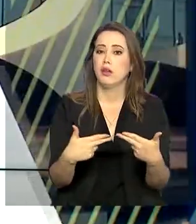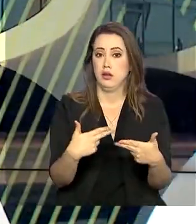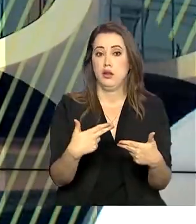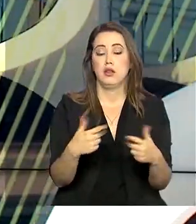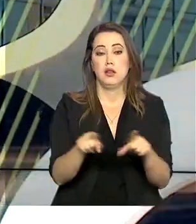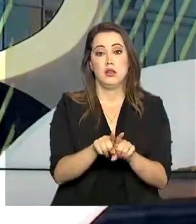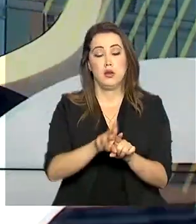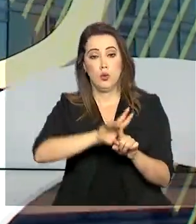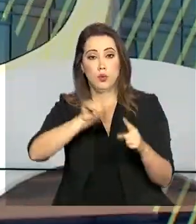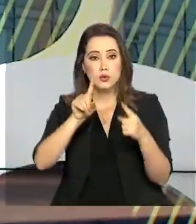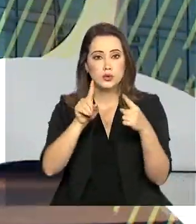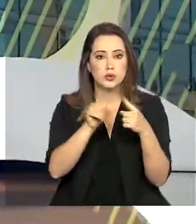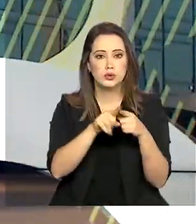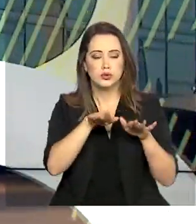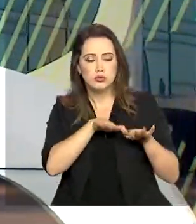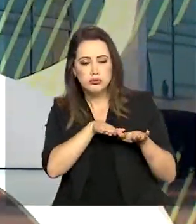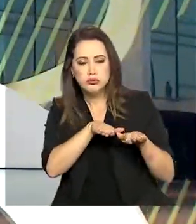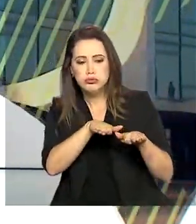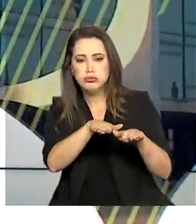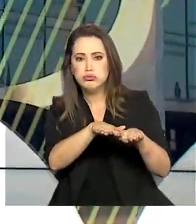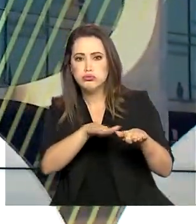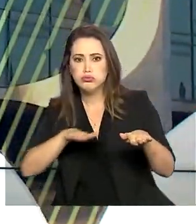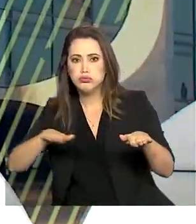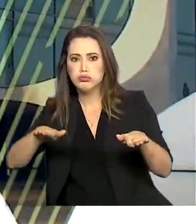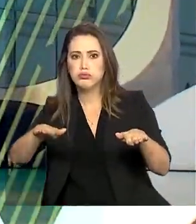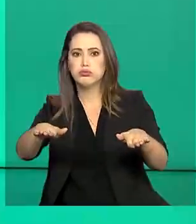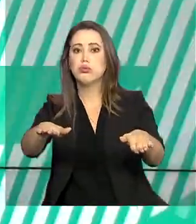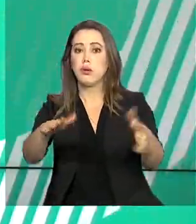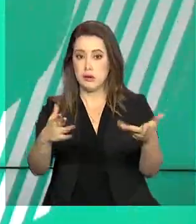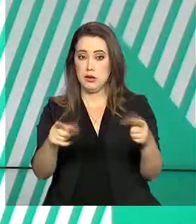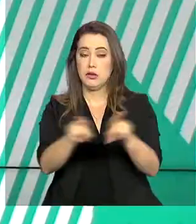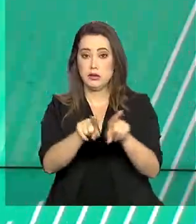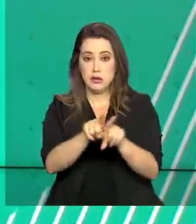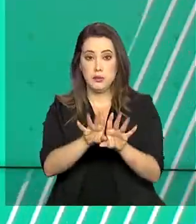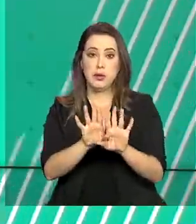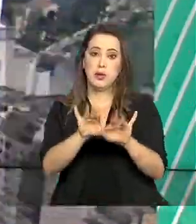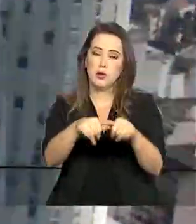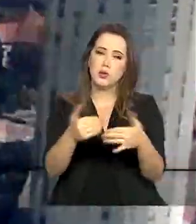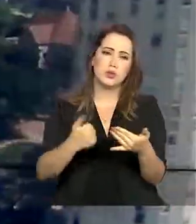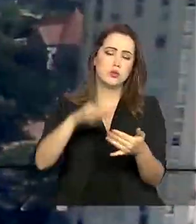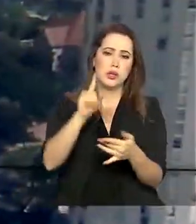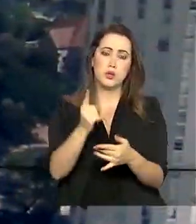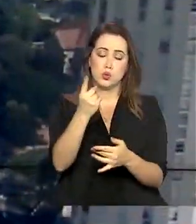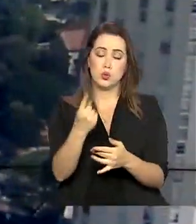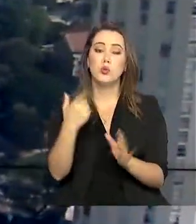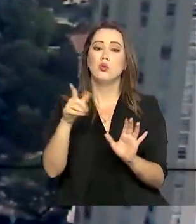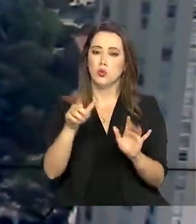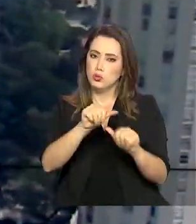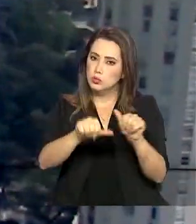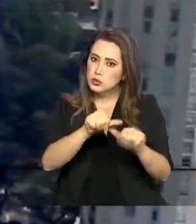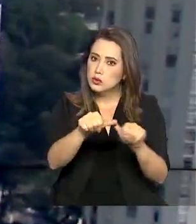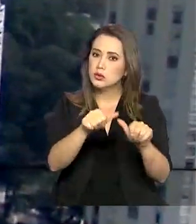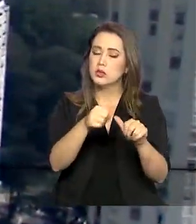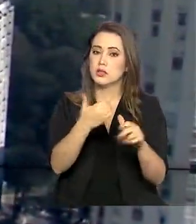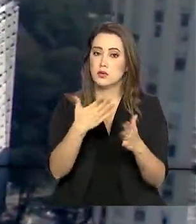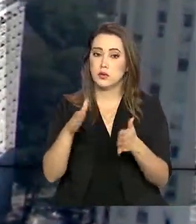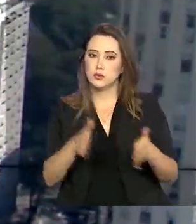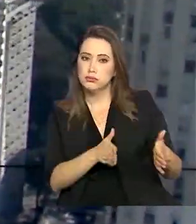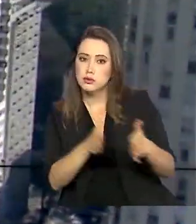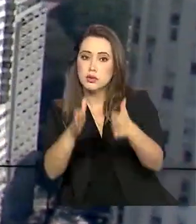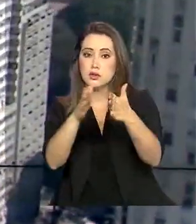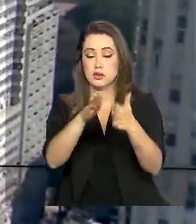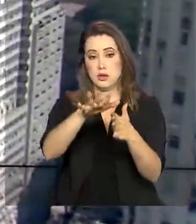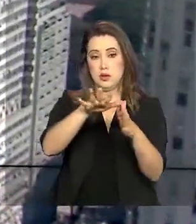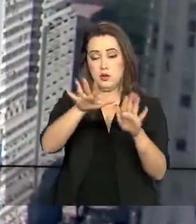previstas pavimentação e duplicação de rodovias como a conclusão de mais uma etapa da Transamazônica e da BR